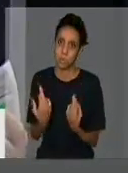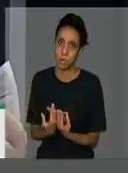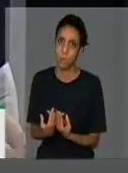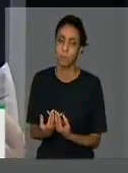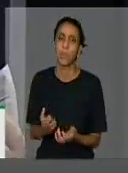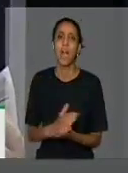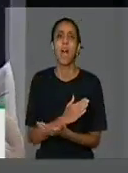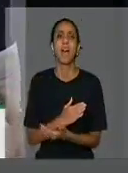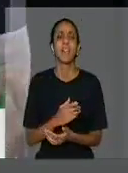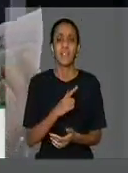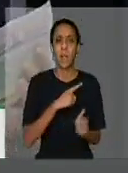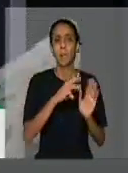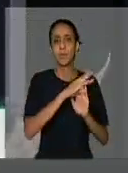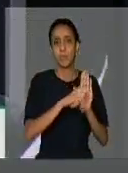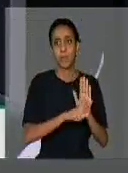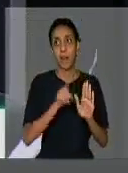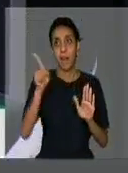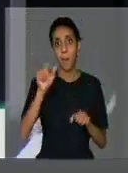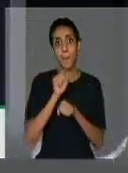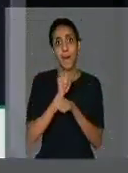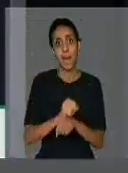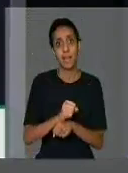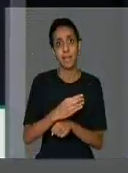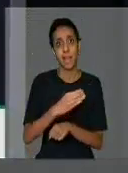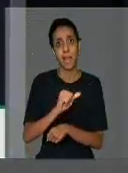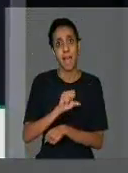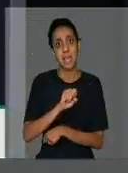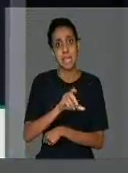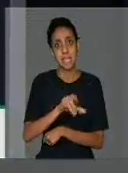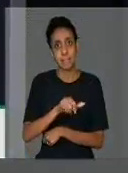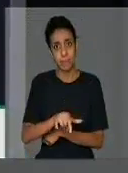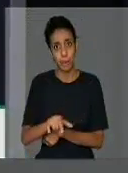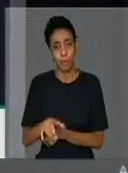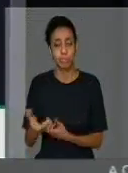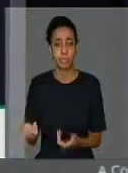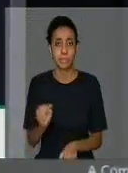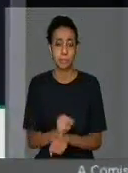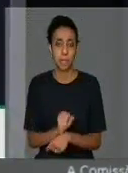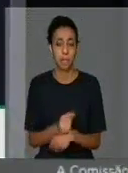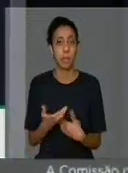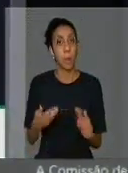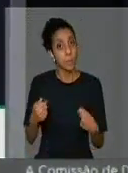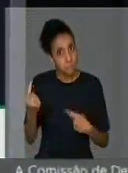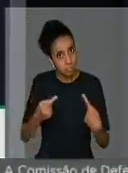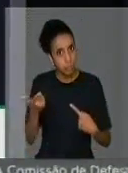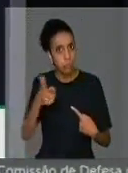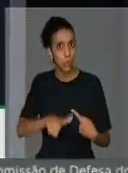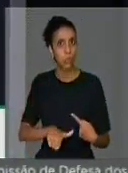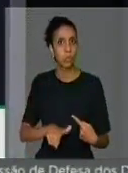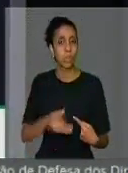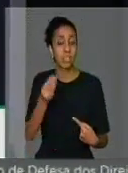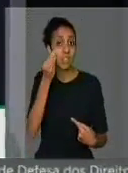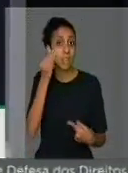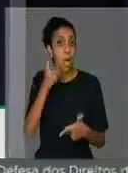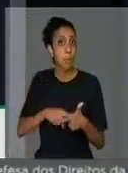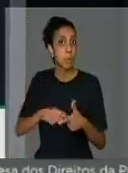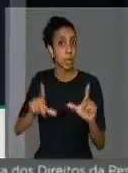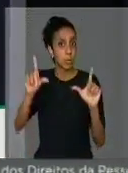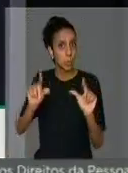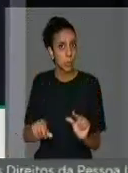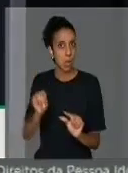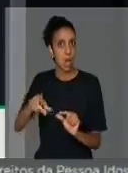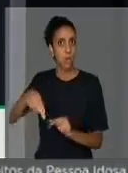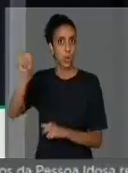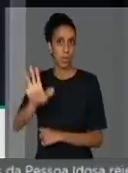está parada na Casa Civil, que é de suma importância, a fim de que nós possamos minimizar toda essa situação hídrica que ainda passa no